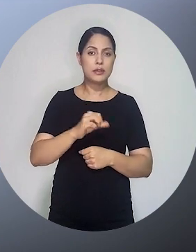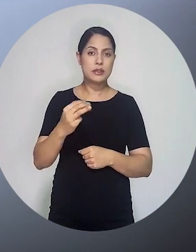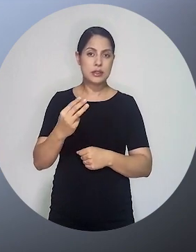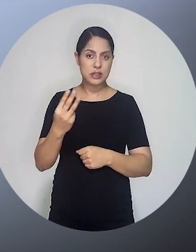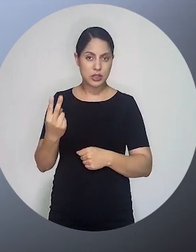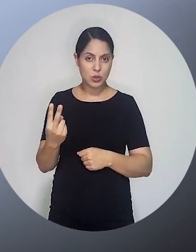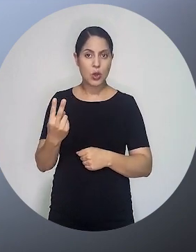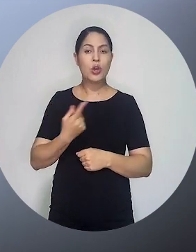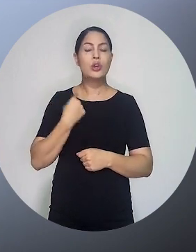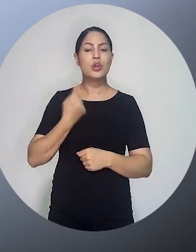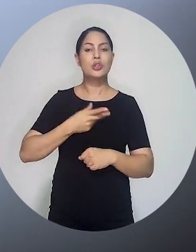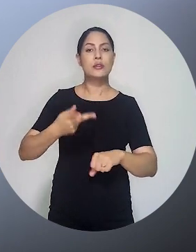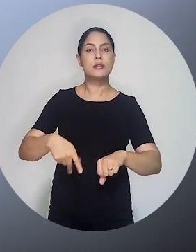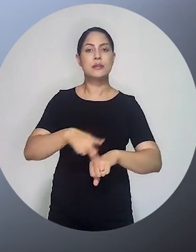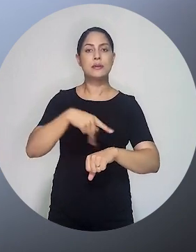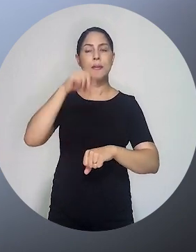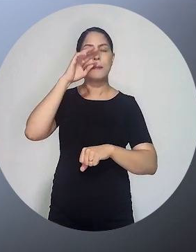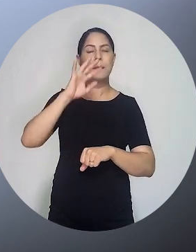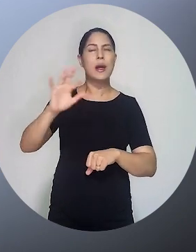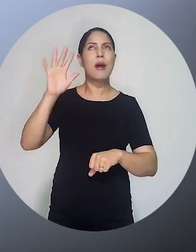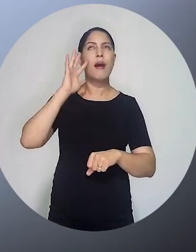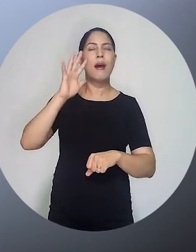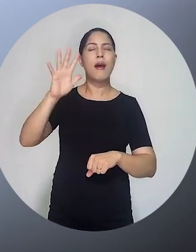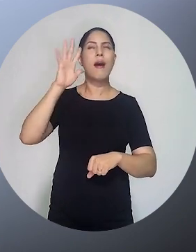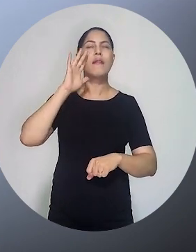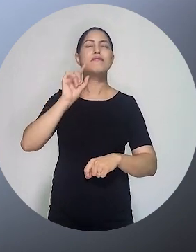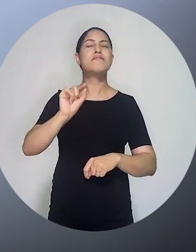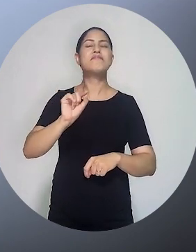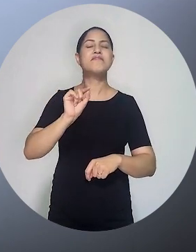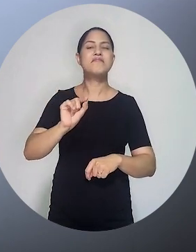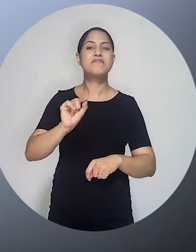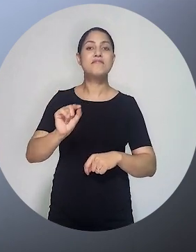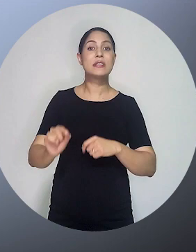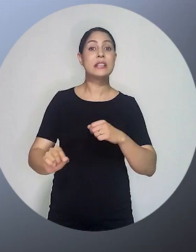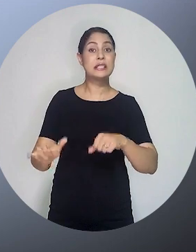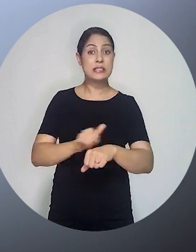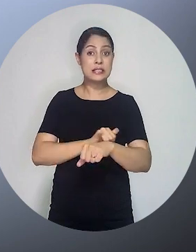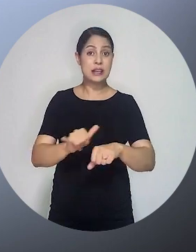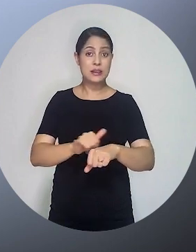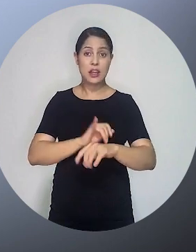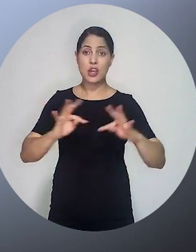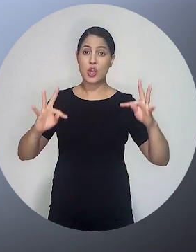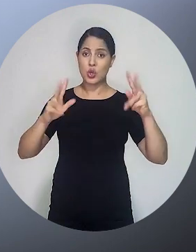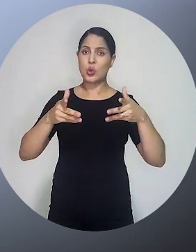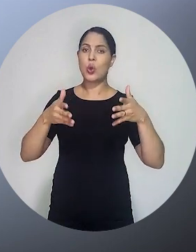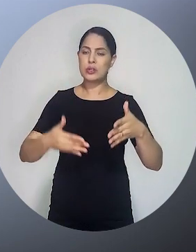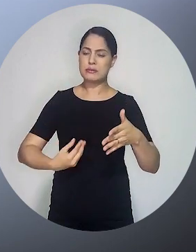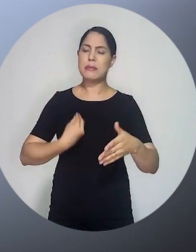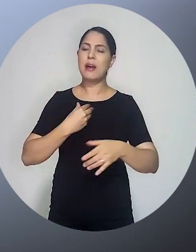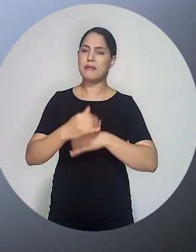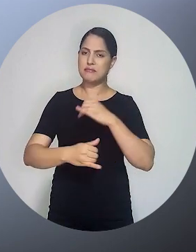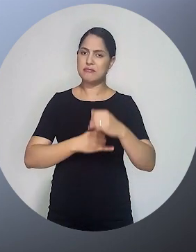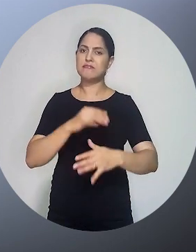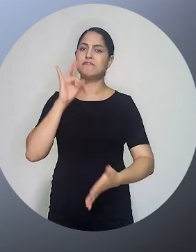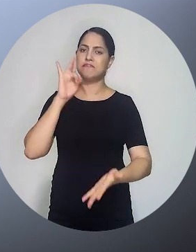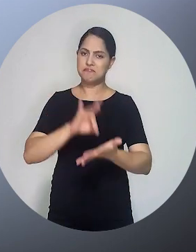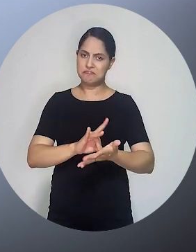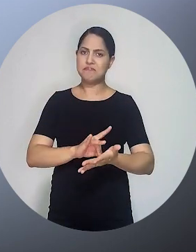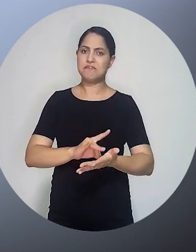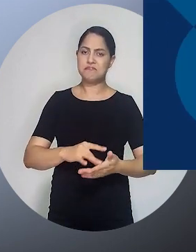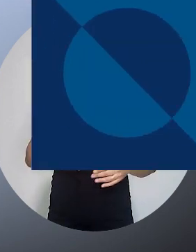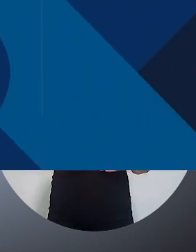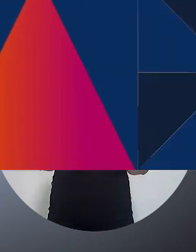32, o Brasil sonhava com a mecanização do processo de votação. Uma mecanização que garantisse a